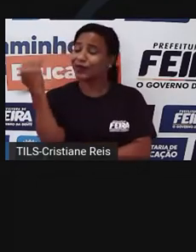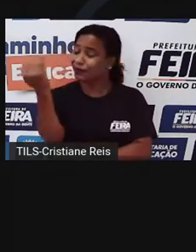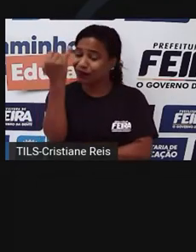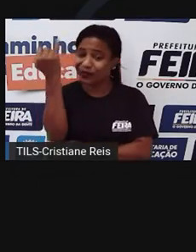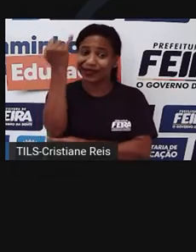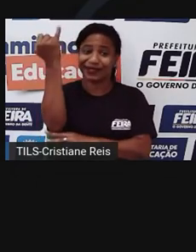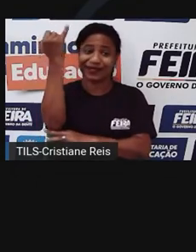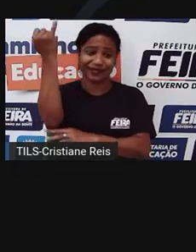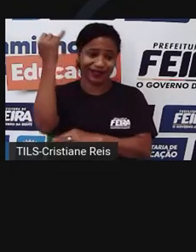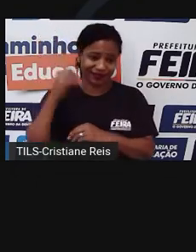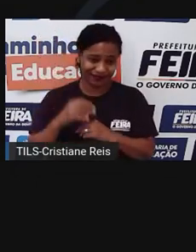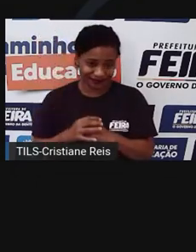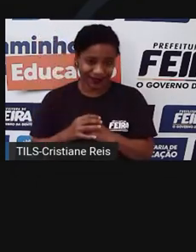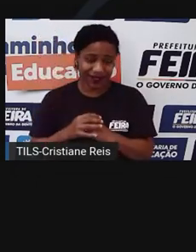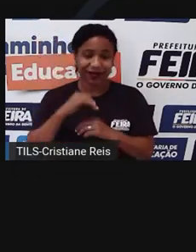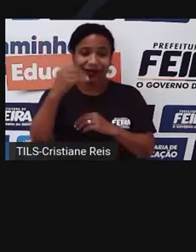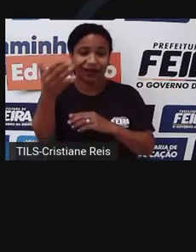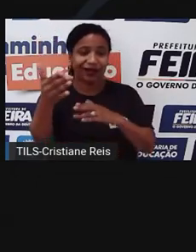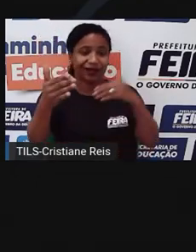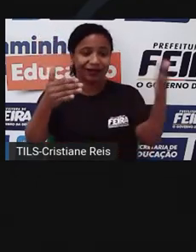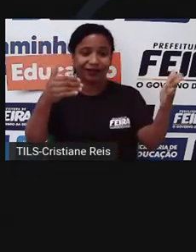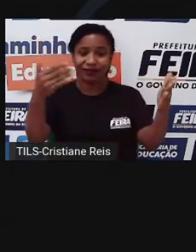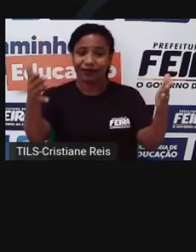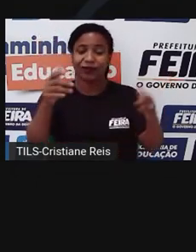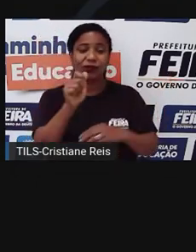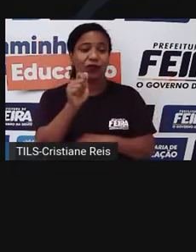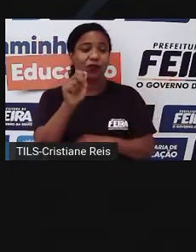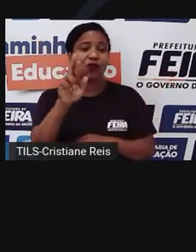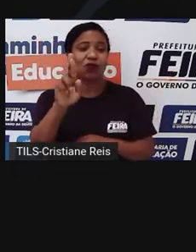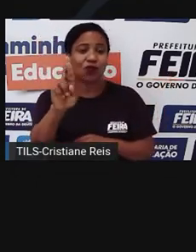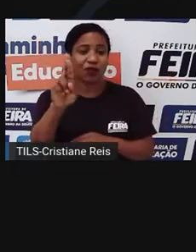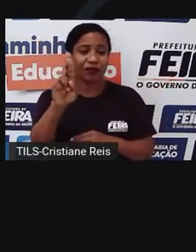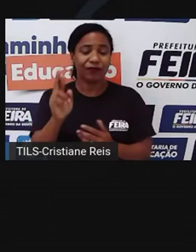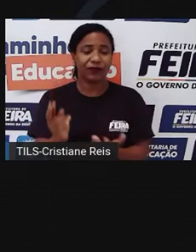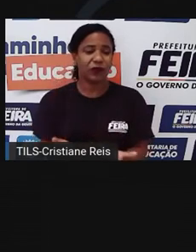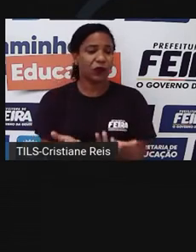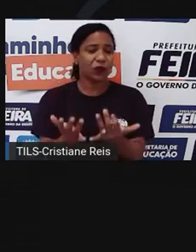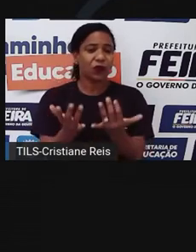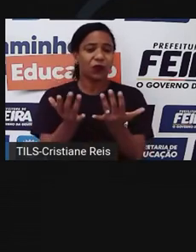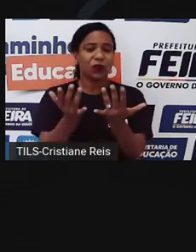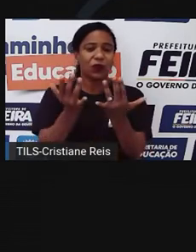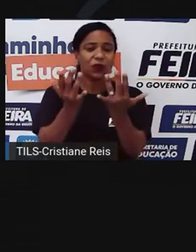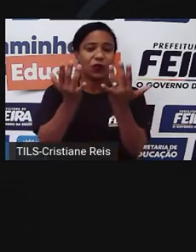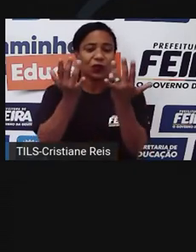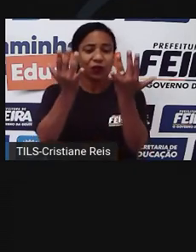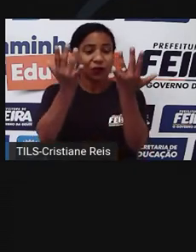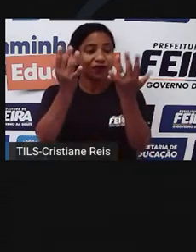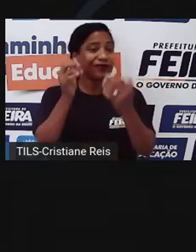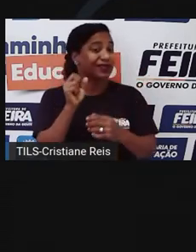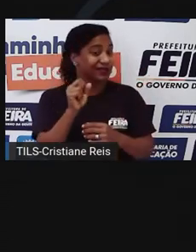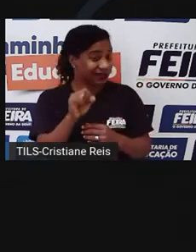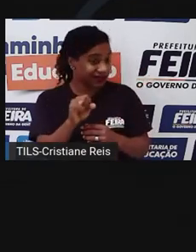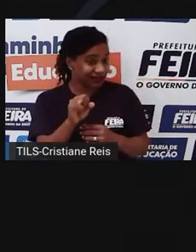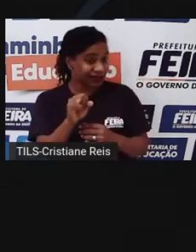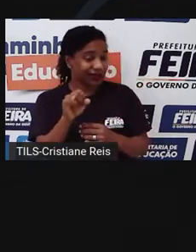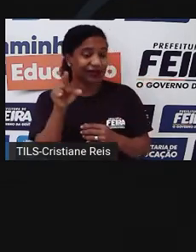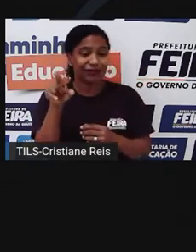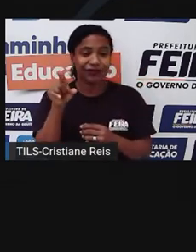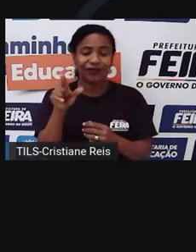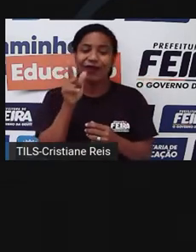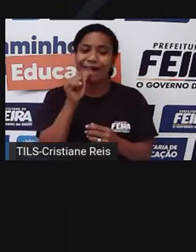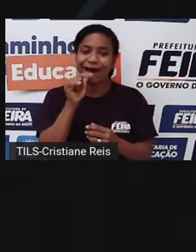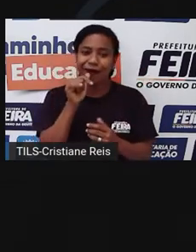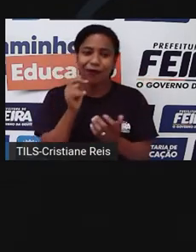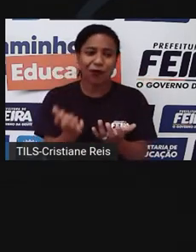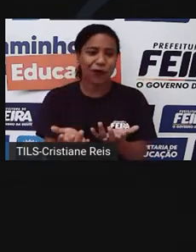e recebe a umidade da Amazônia. Você tem o ar com uma quantidade grande de vapor, mesmo que ele esteja saturado. Se não tiver uma partícula lá para começar a